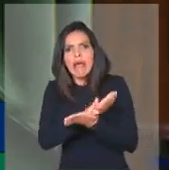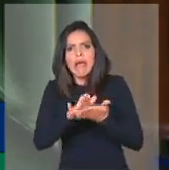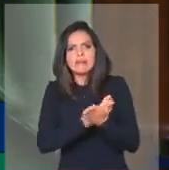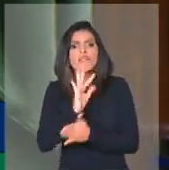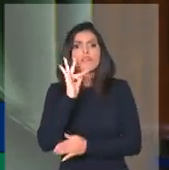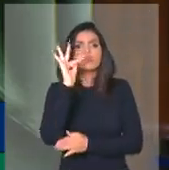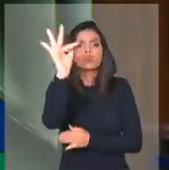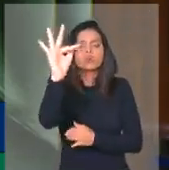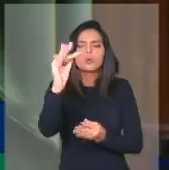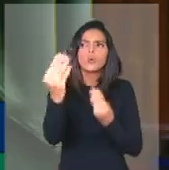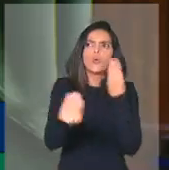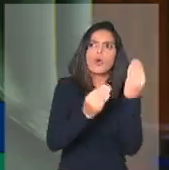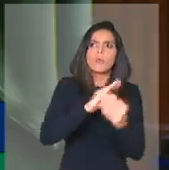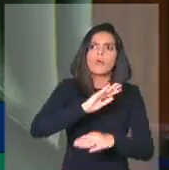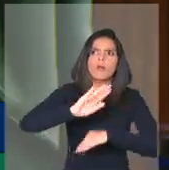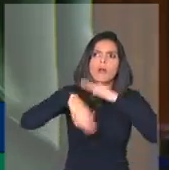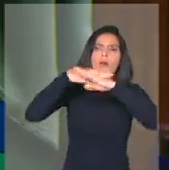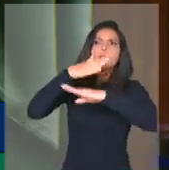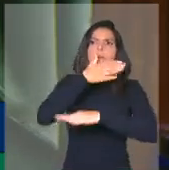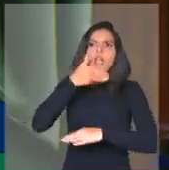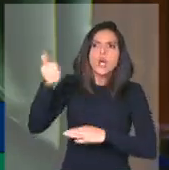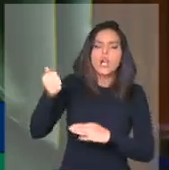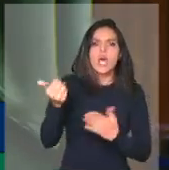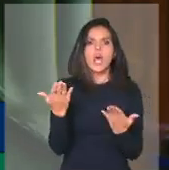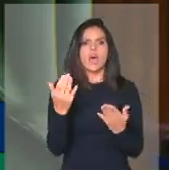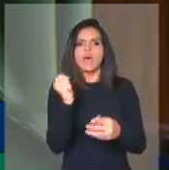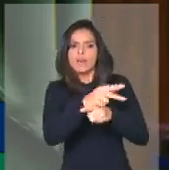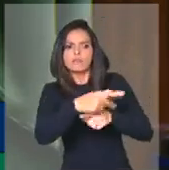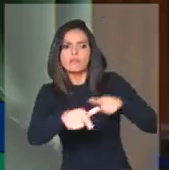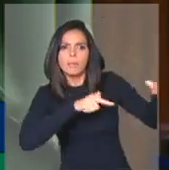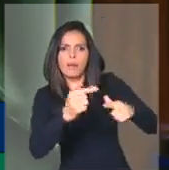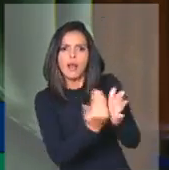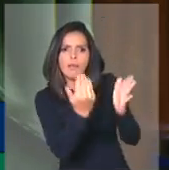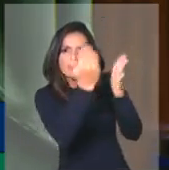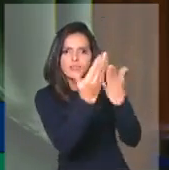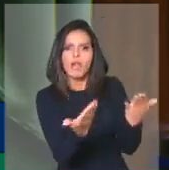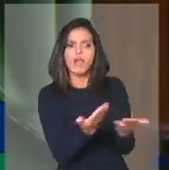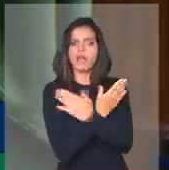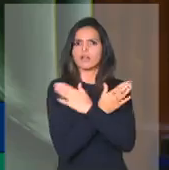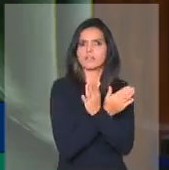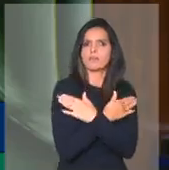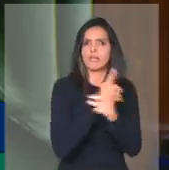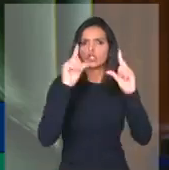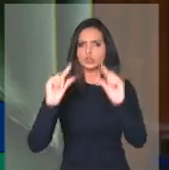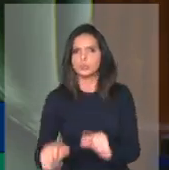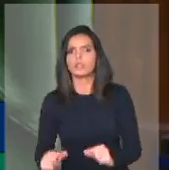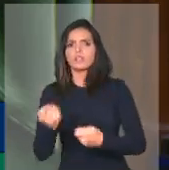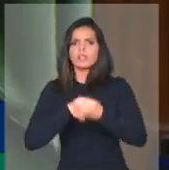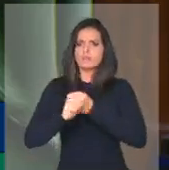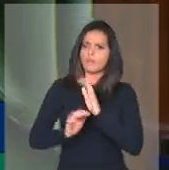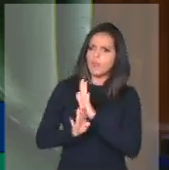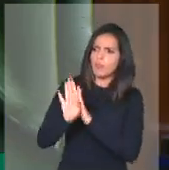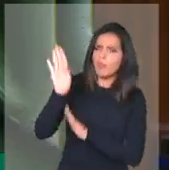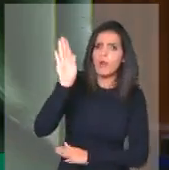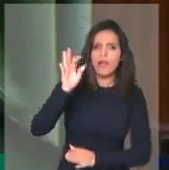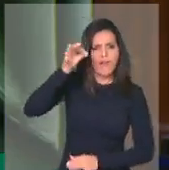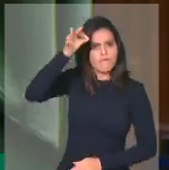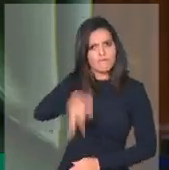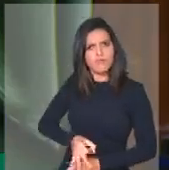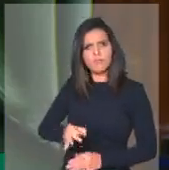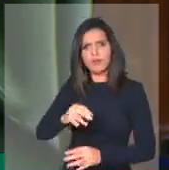no fino túnel para a redução do desemprego, para o desenvolvimento econômico, enfim, para que o Brasil se afirme como nação soberana.